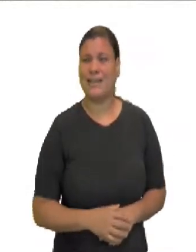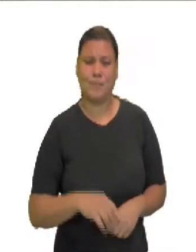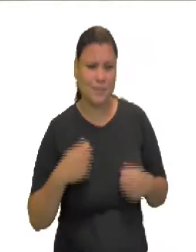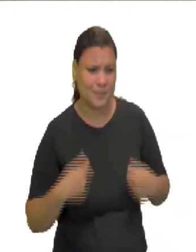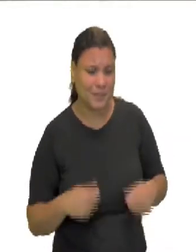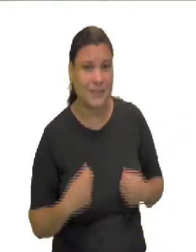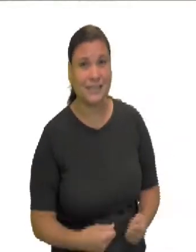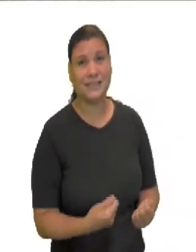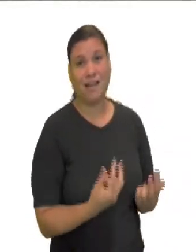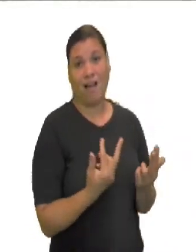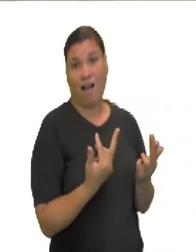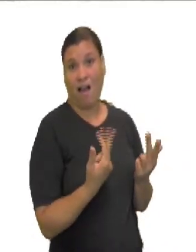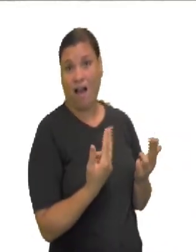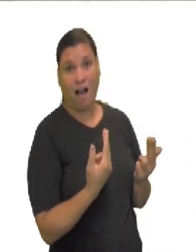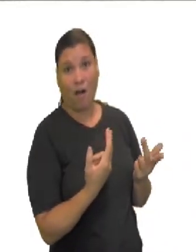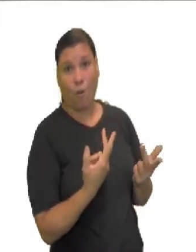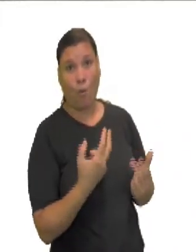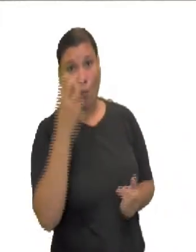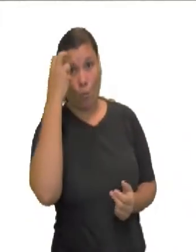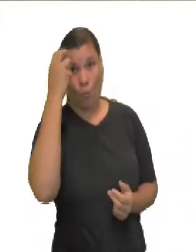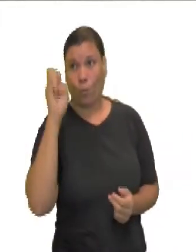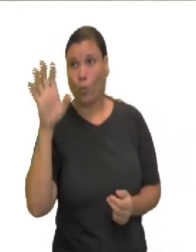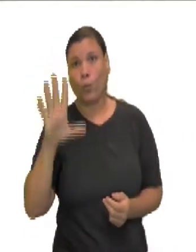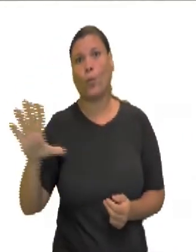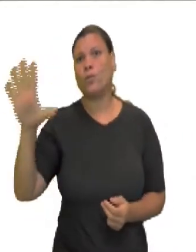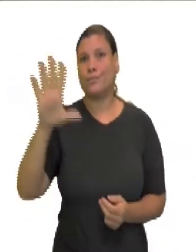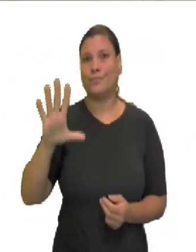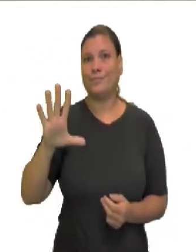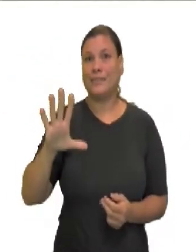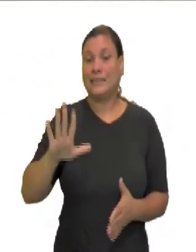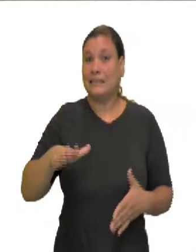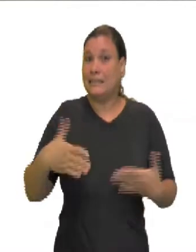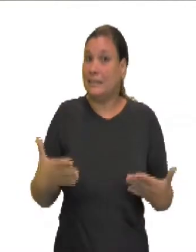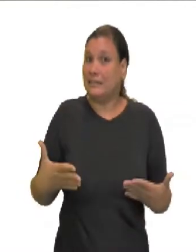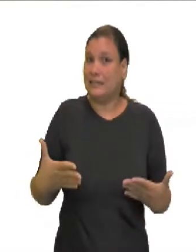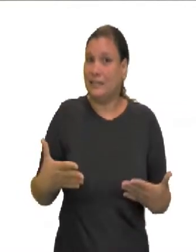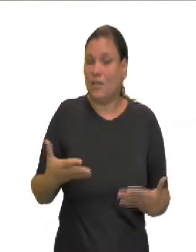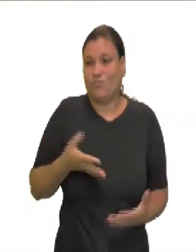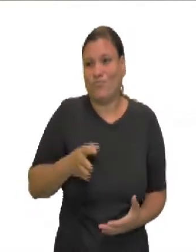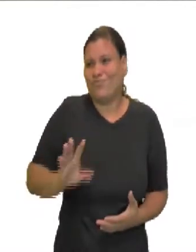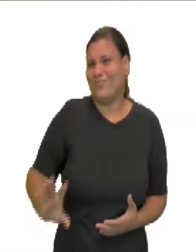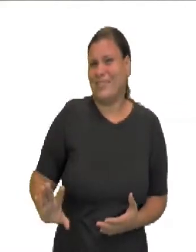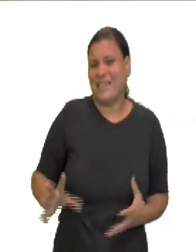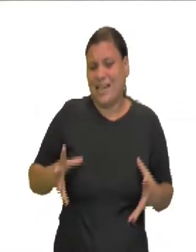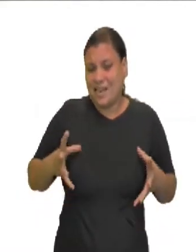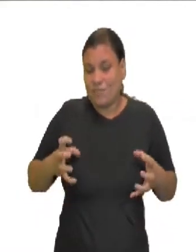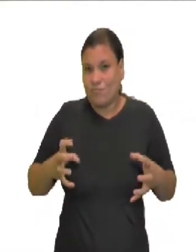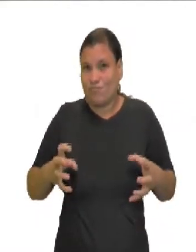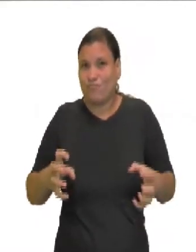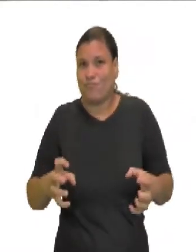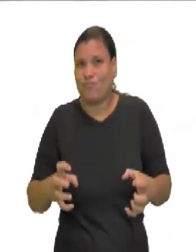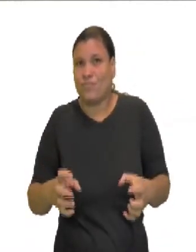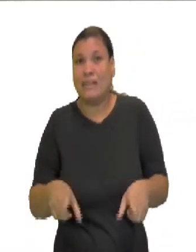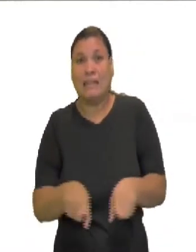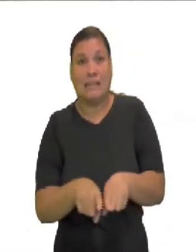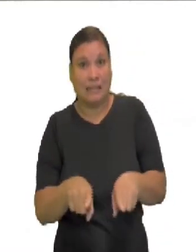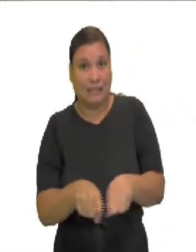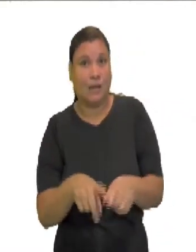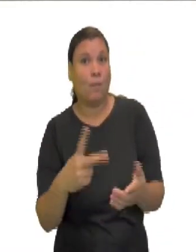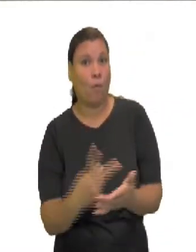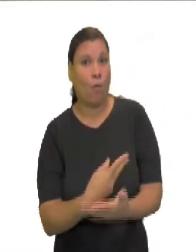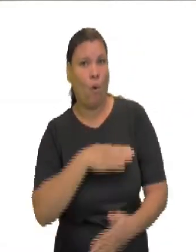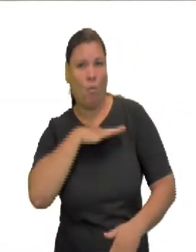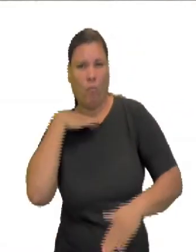vista como preconceituosa, gerou diversos conflitos e muita carnificina, levando à